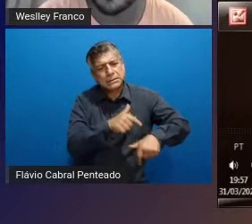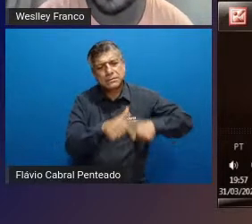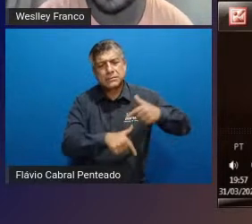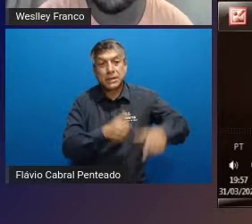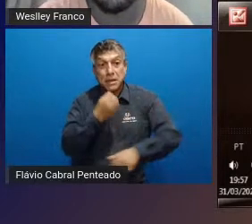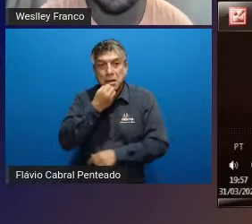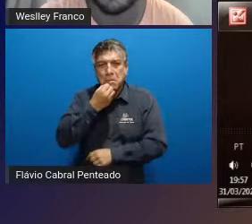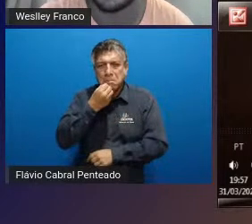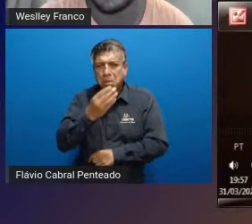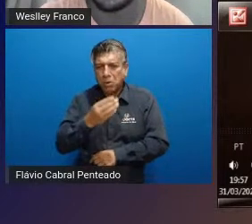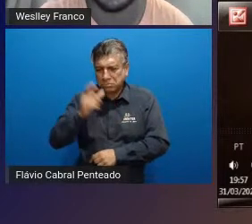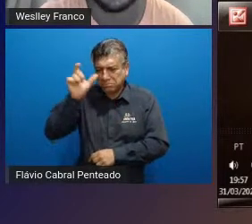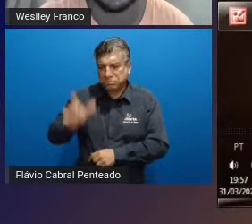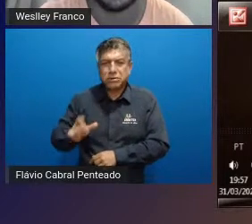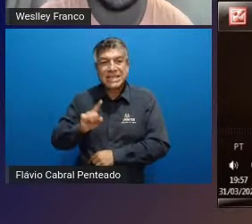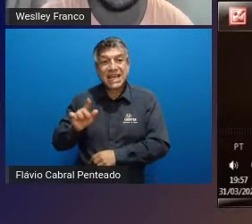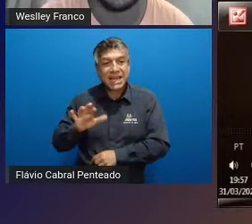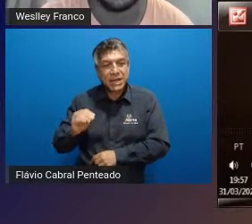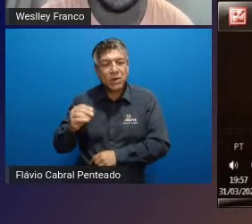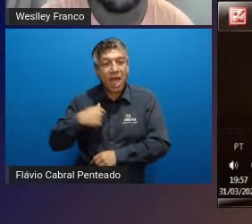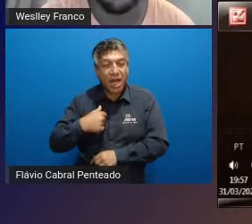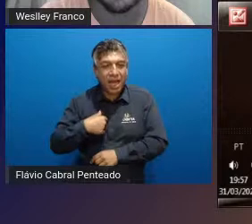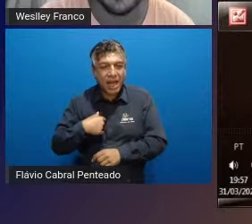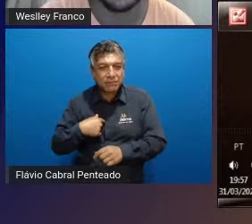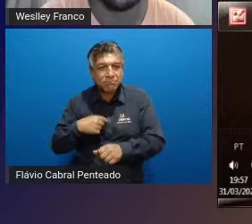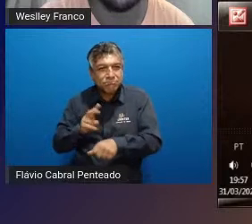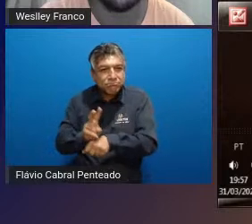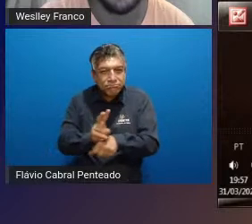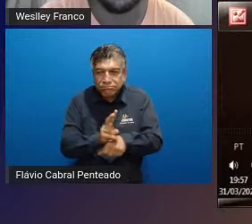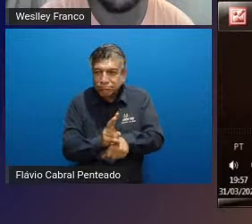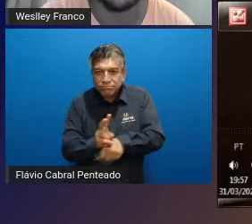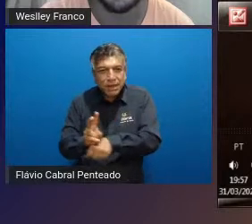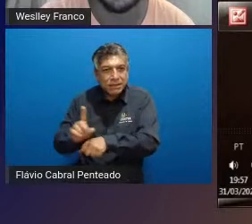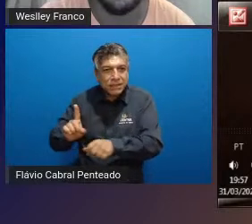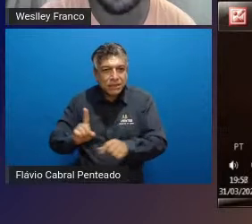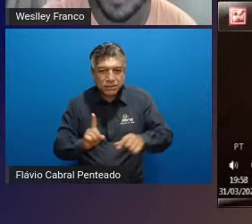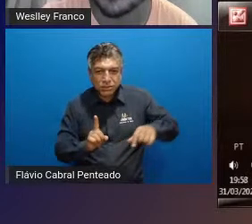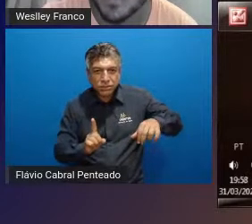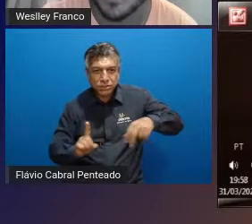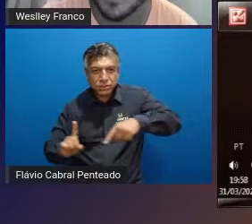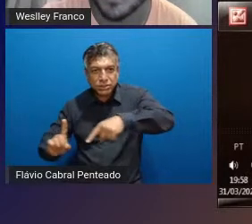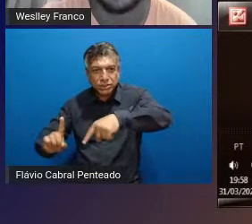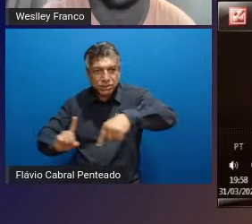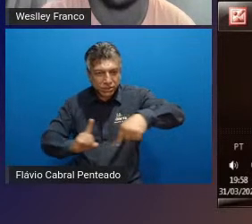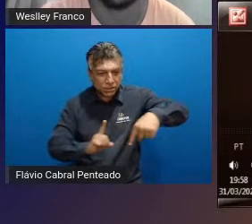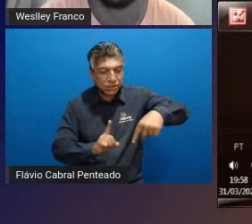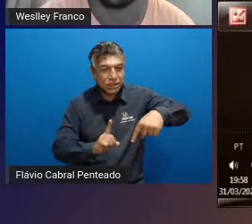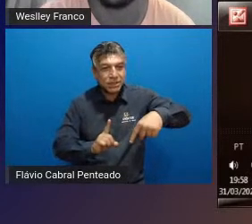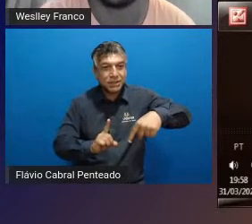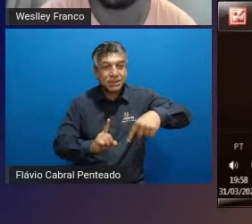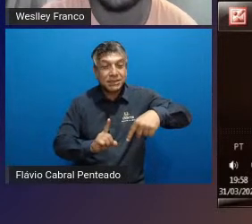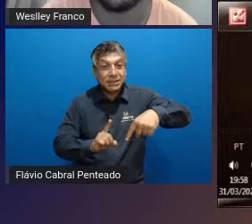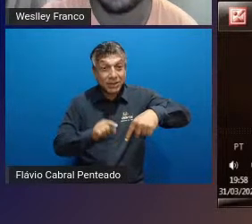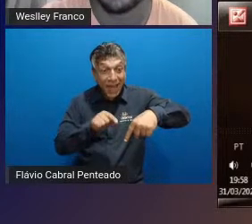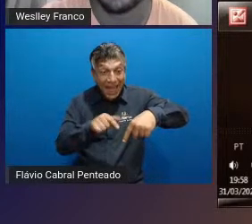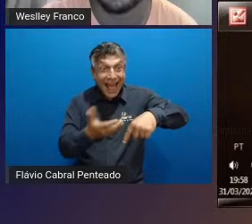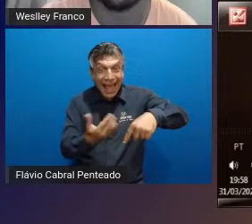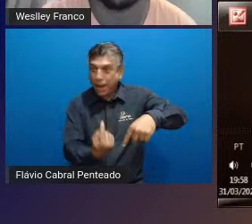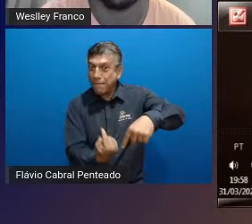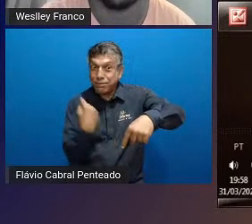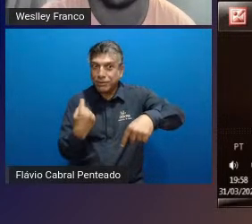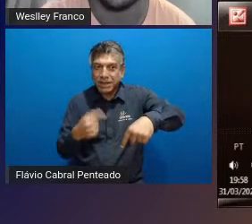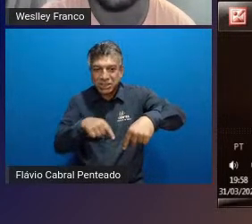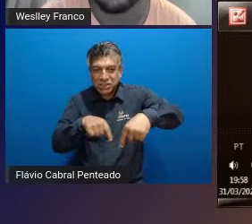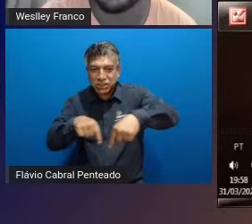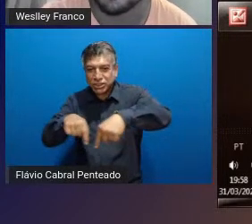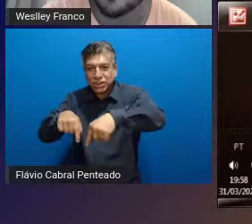zagueiro é aquele que conduz a dança leva o atacante para onde ele não quer estar e comanda seu time em